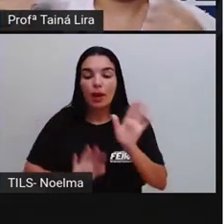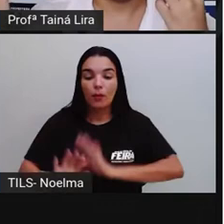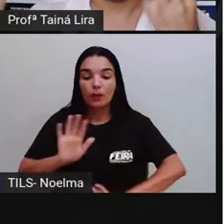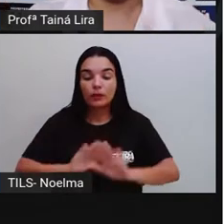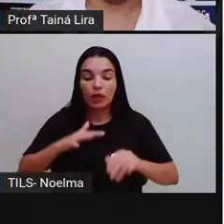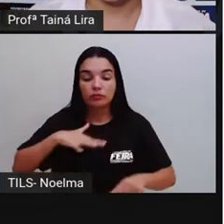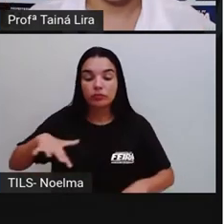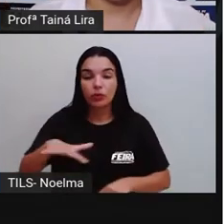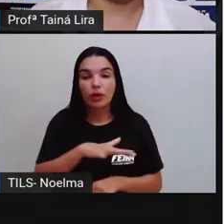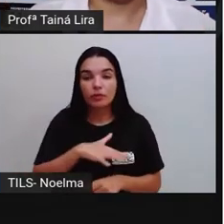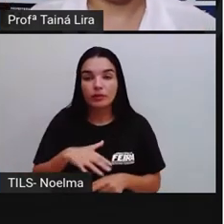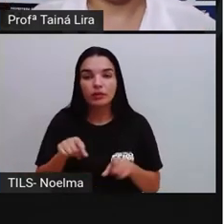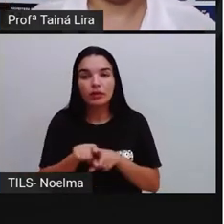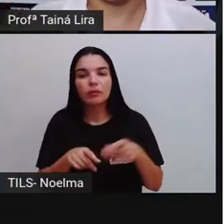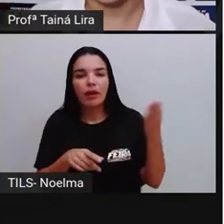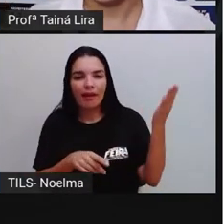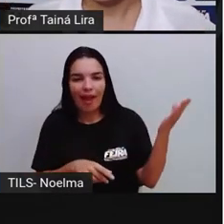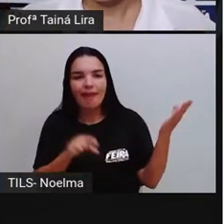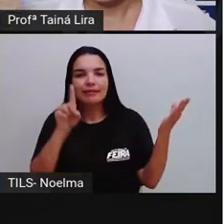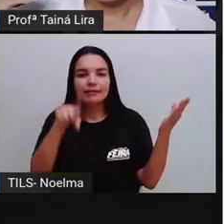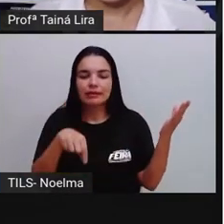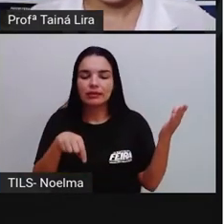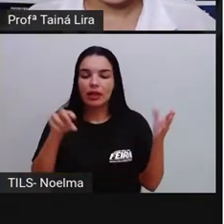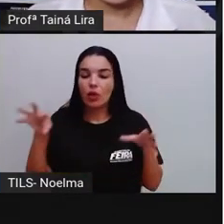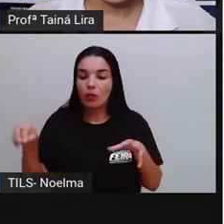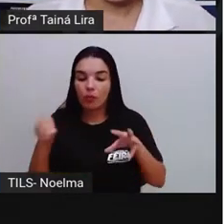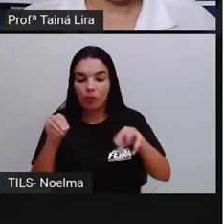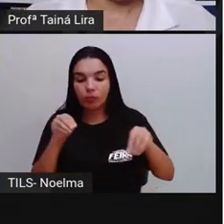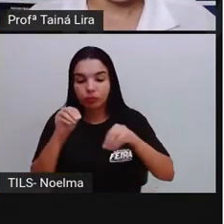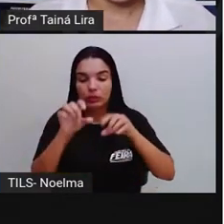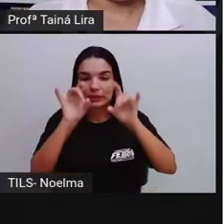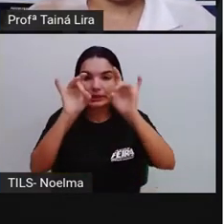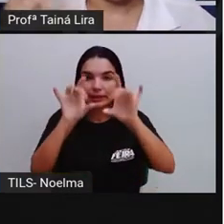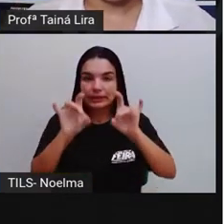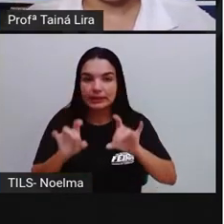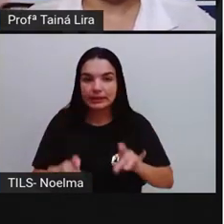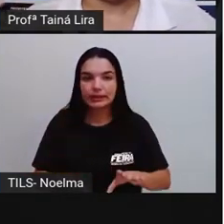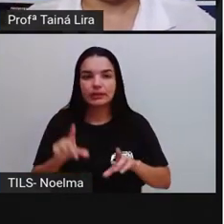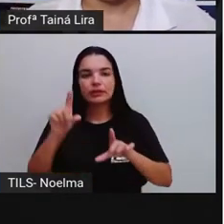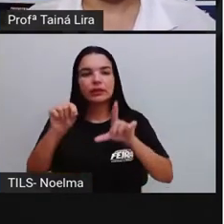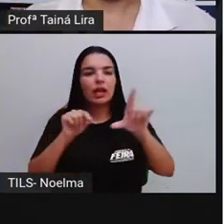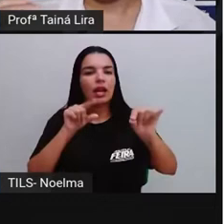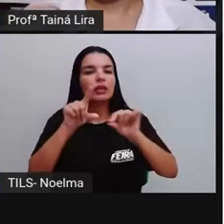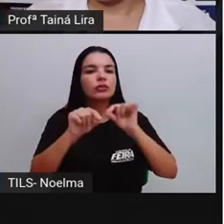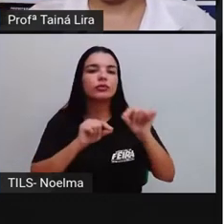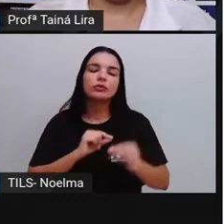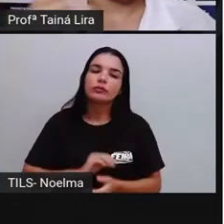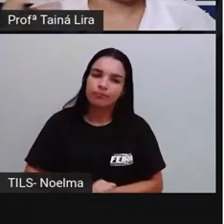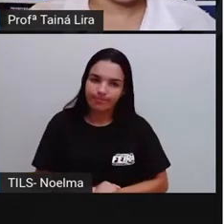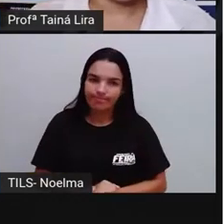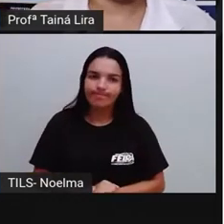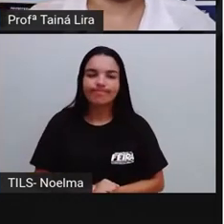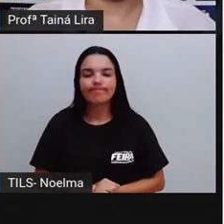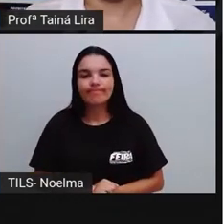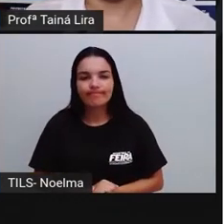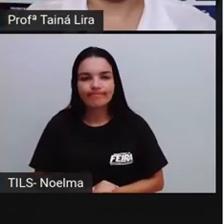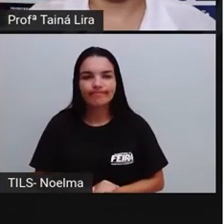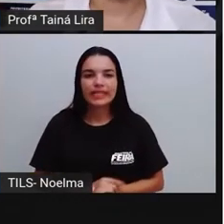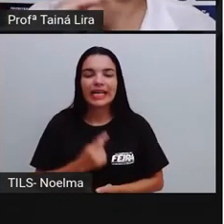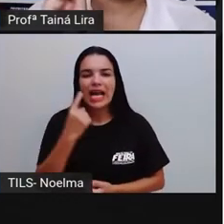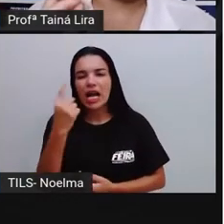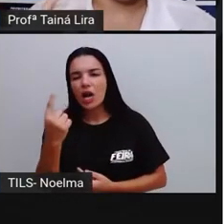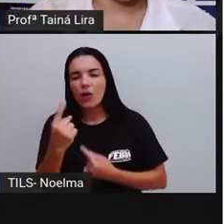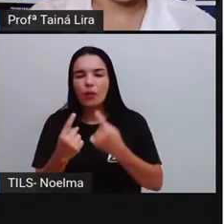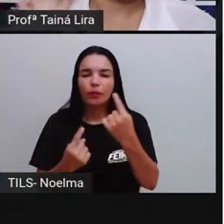ambiente. Uma delas era a coleta seletiva. E algumas pessoas, infelizmente, estavam jogando ali.